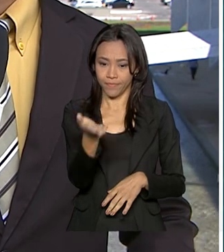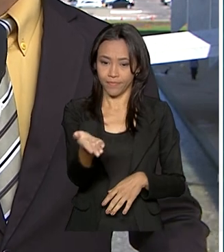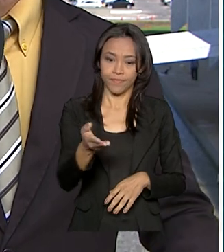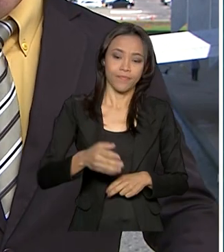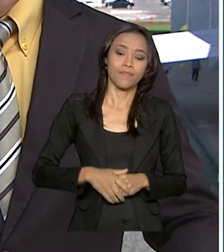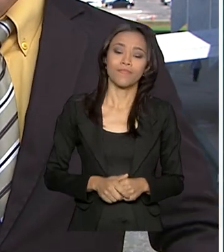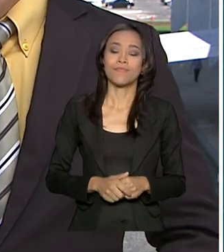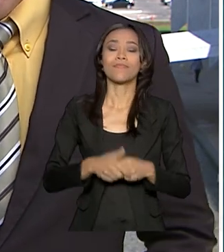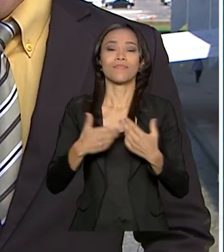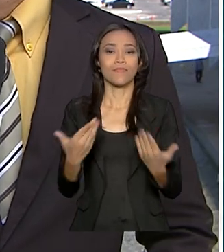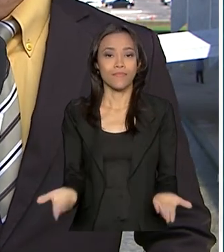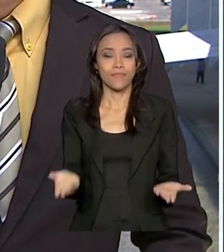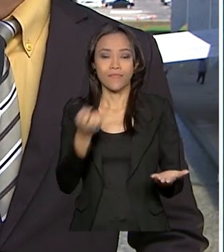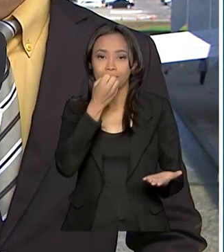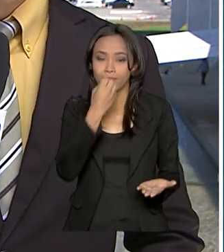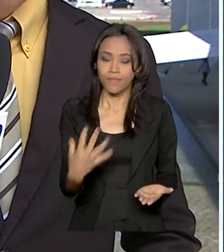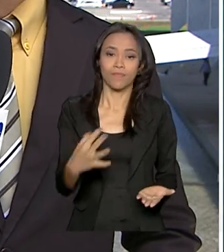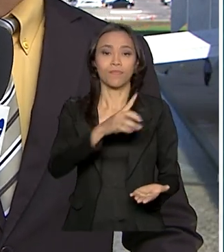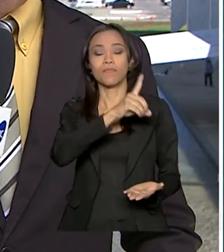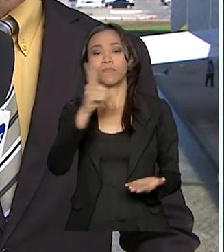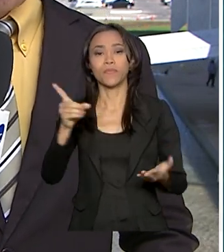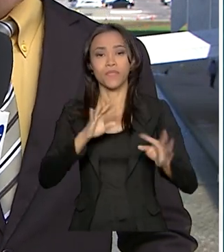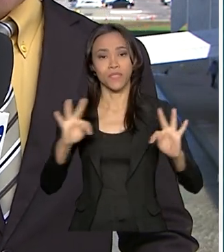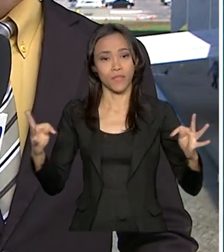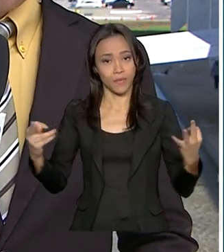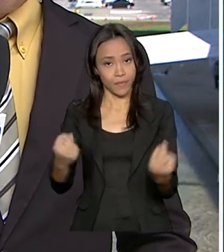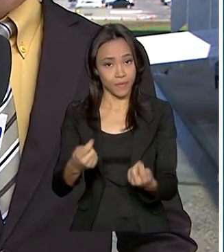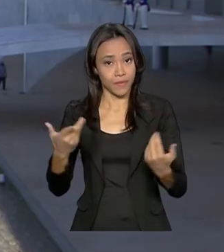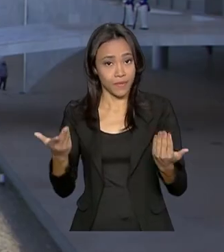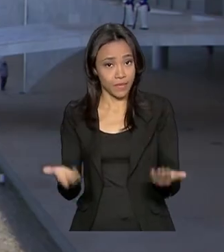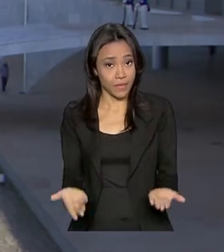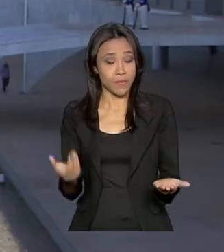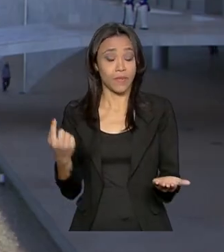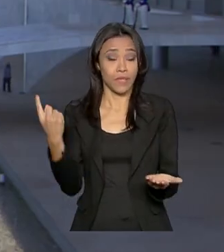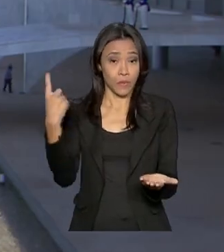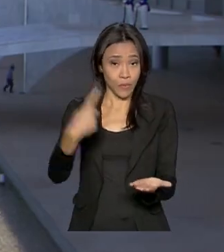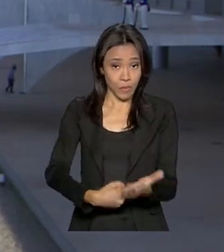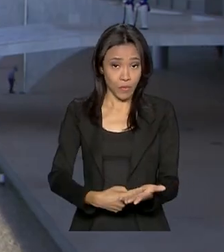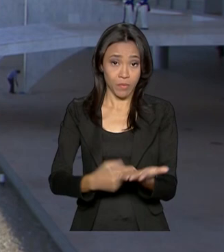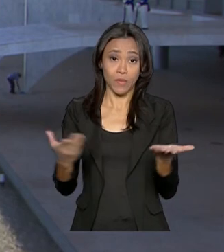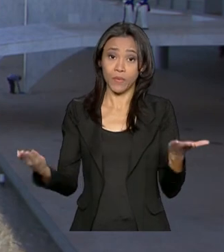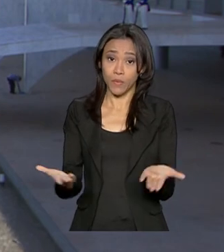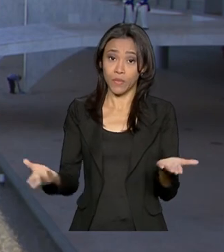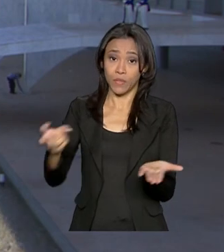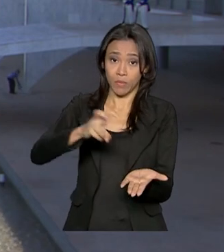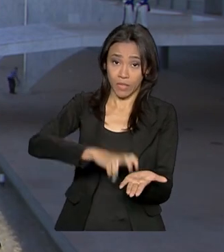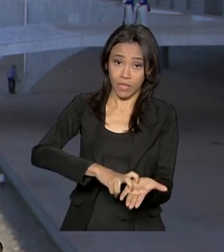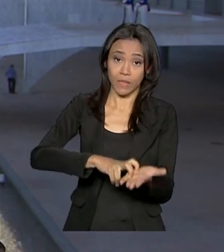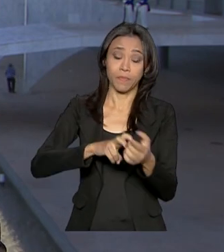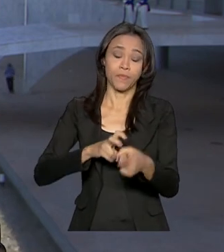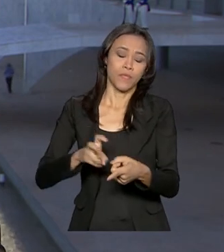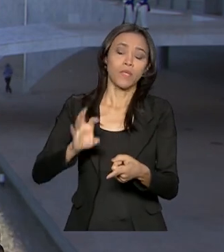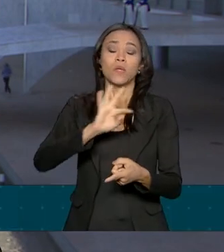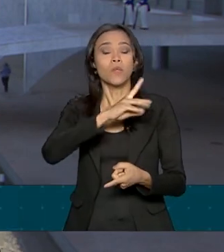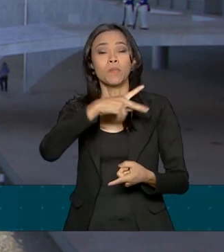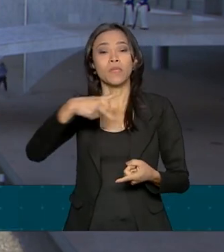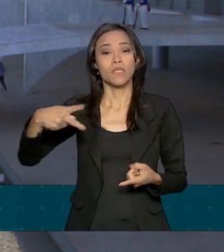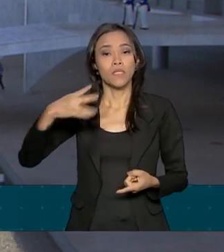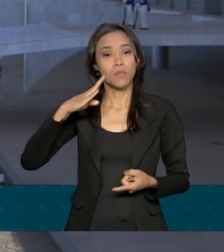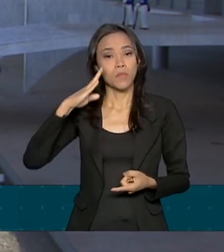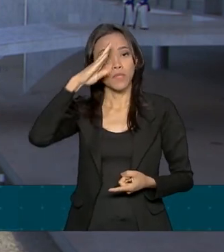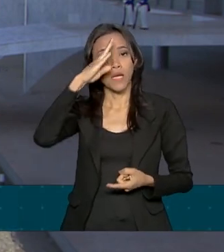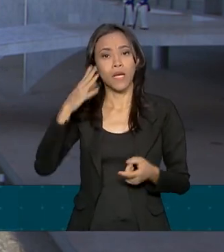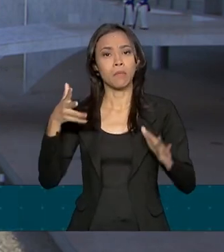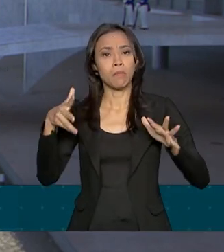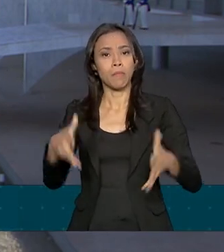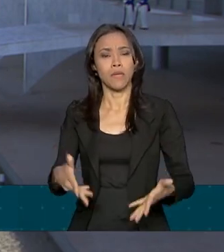Olá, bom dia, Daniela, e bom dia a todos. Então, depois dessa agenda da manhã, o presidente Jair Bolsonaro participa à tarde, às duas horas da